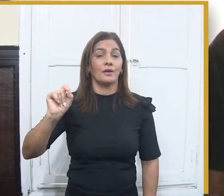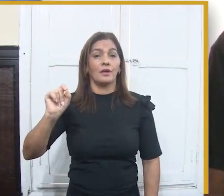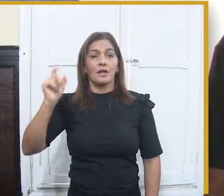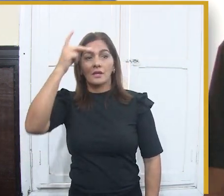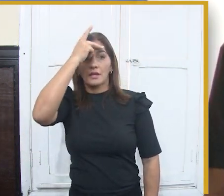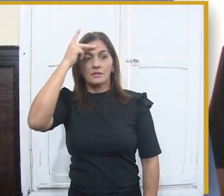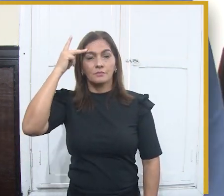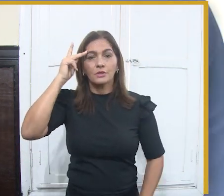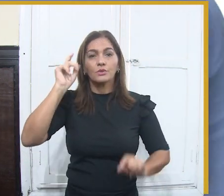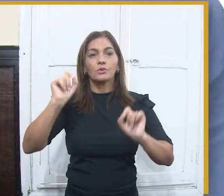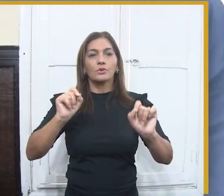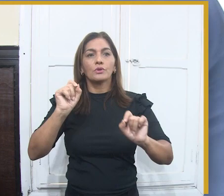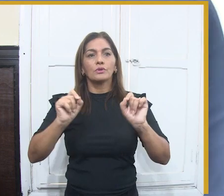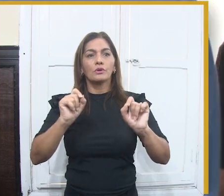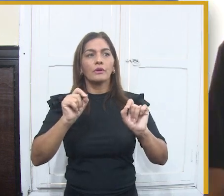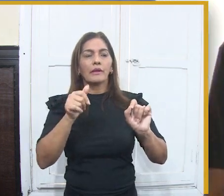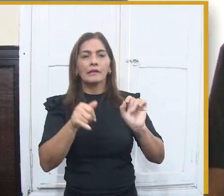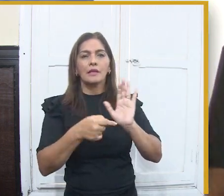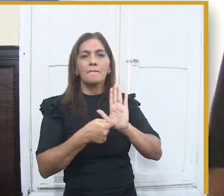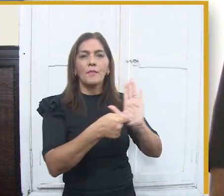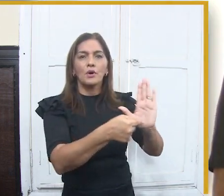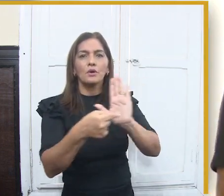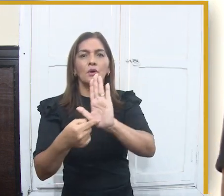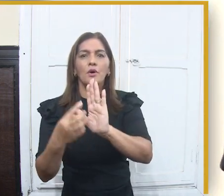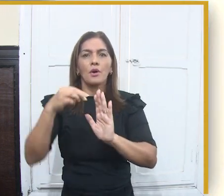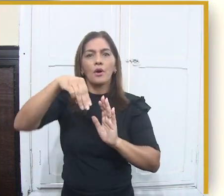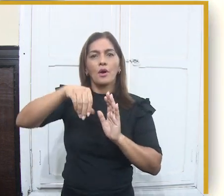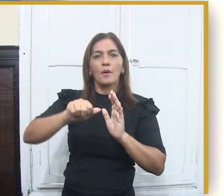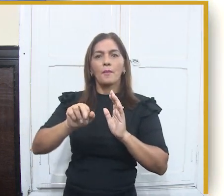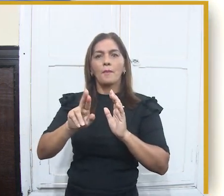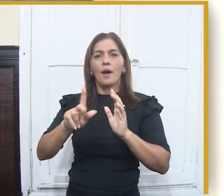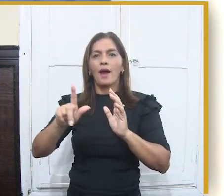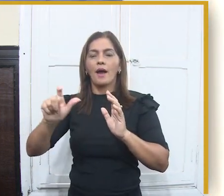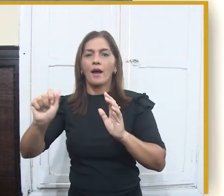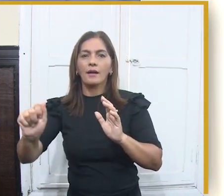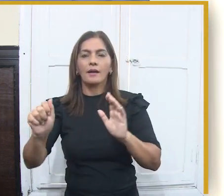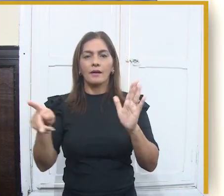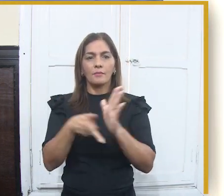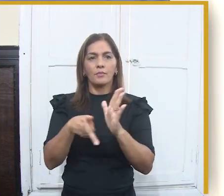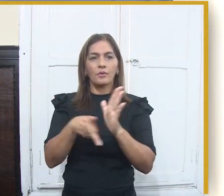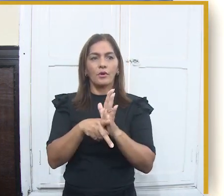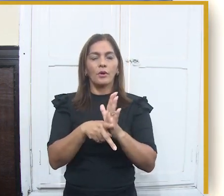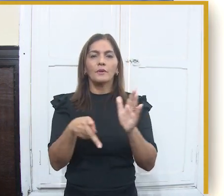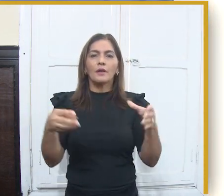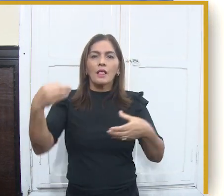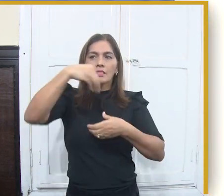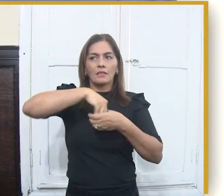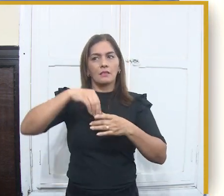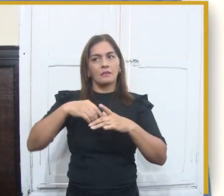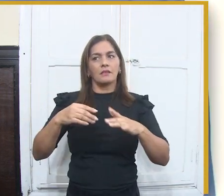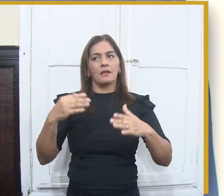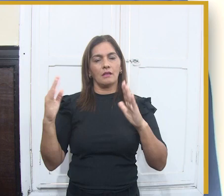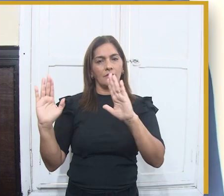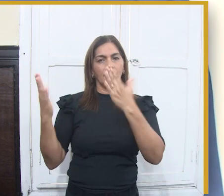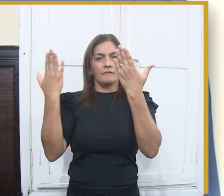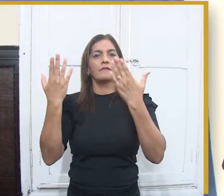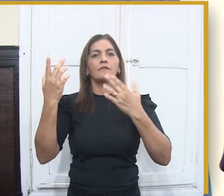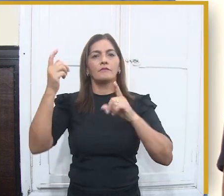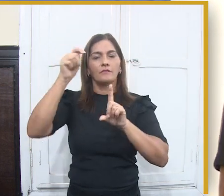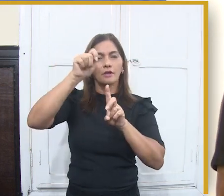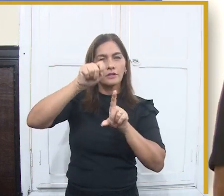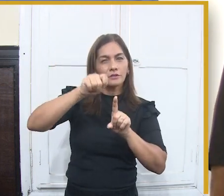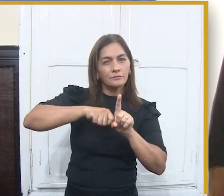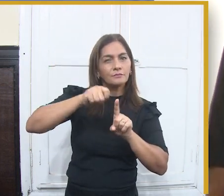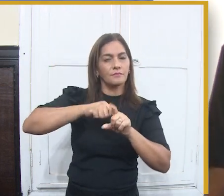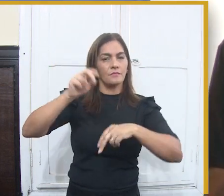identidade visual, a exploração das marcas dentro do espaço do Parque do Povo, para evitar que